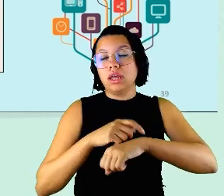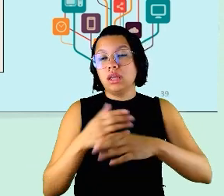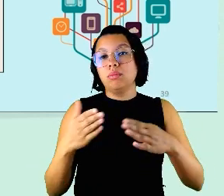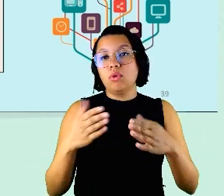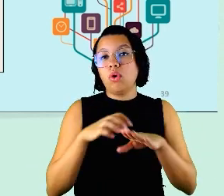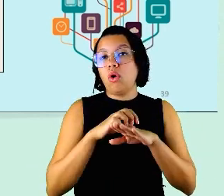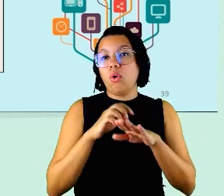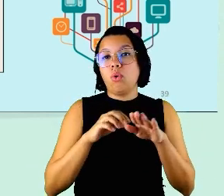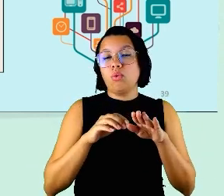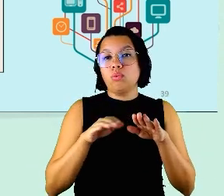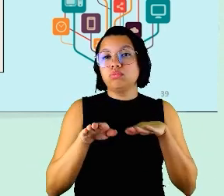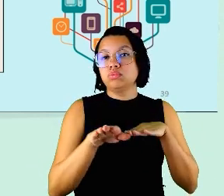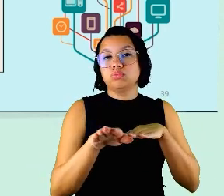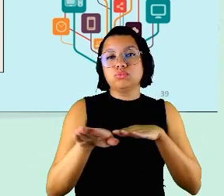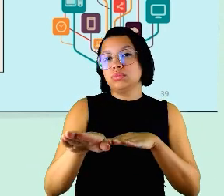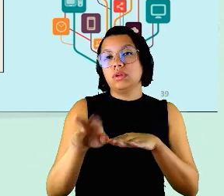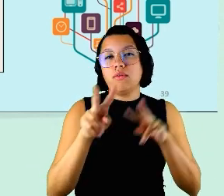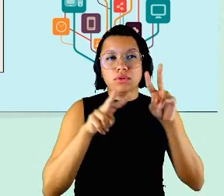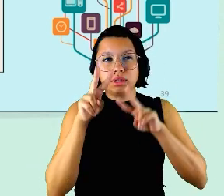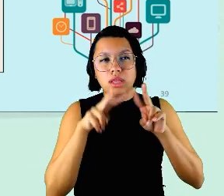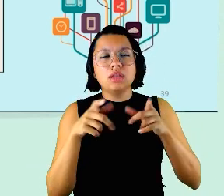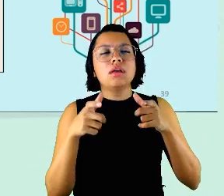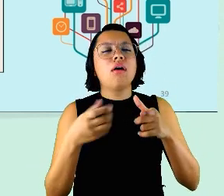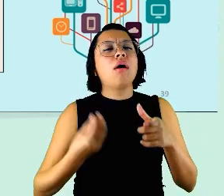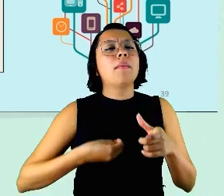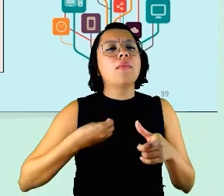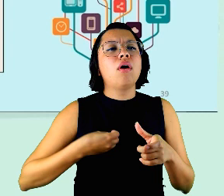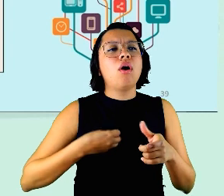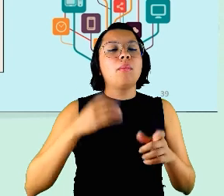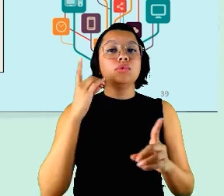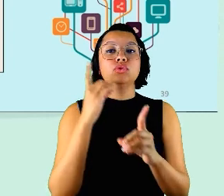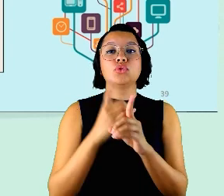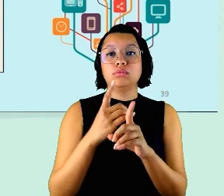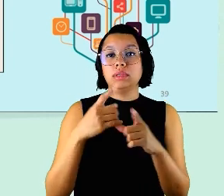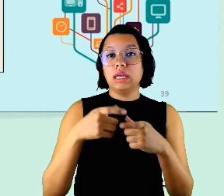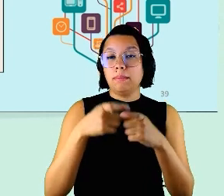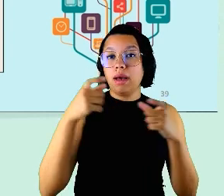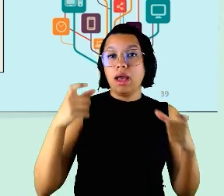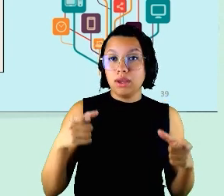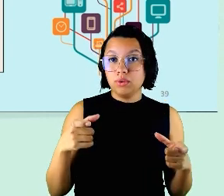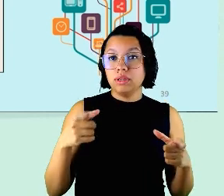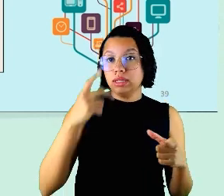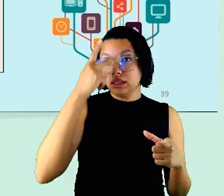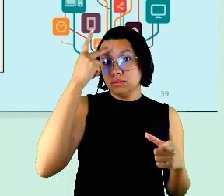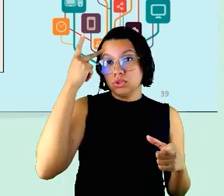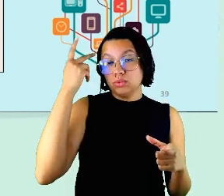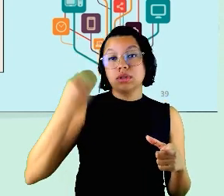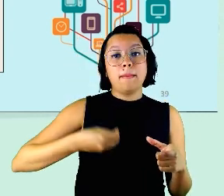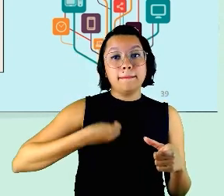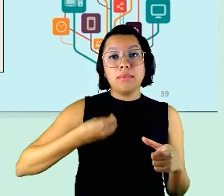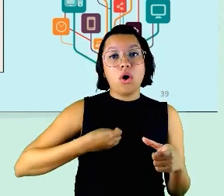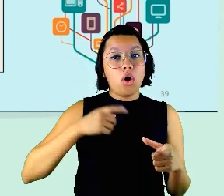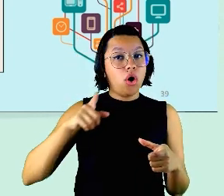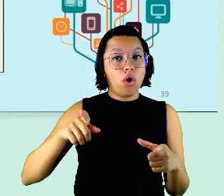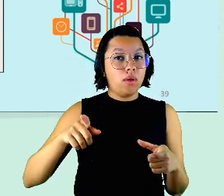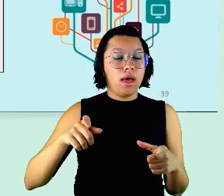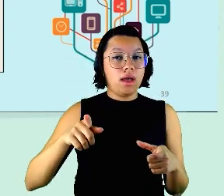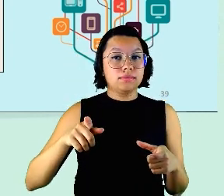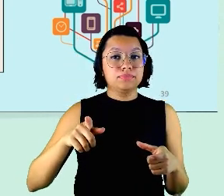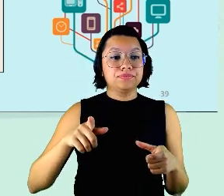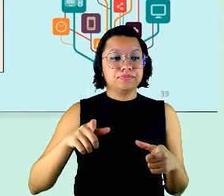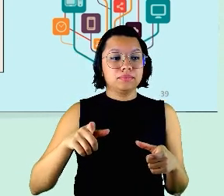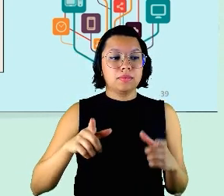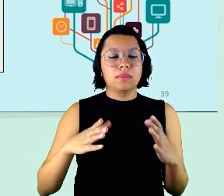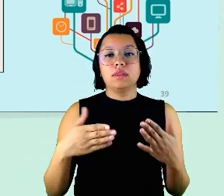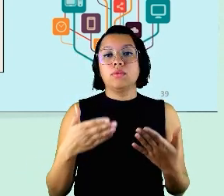analisa onde as pessoas residem você pode descobrir que grande parte dos seus servidores moram em Águas Claras então ao invés de você perder dois dias